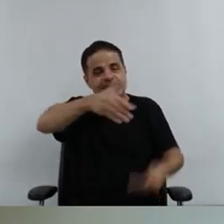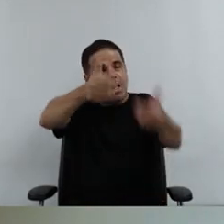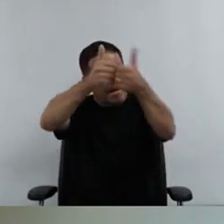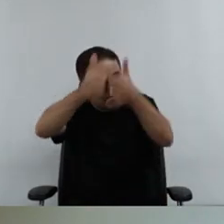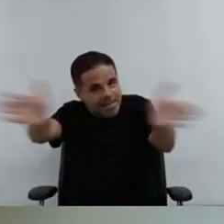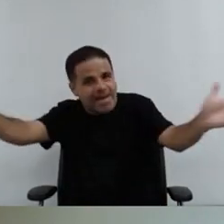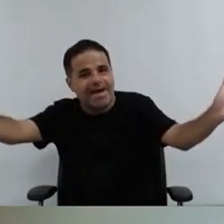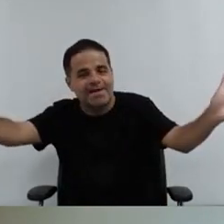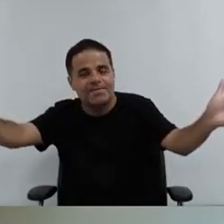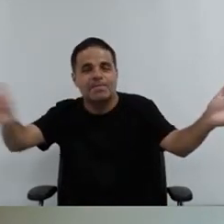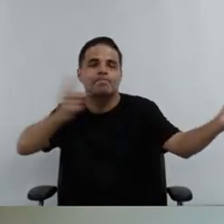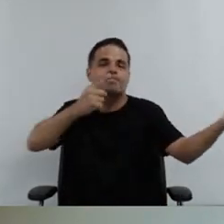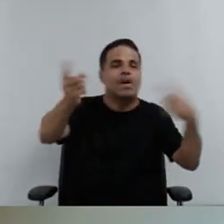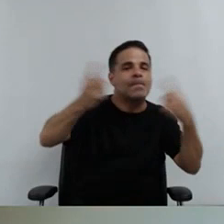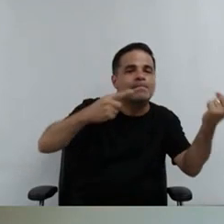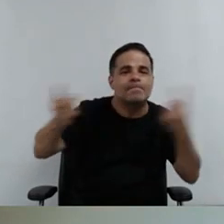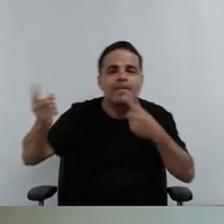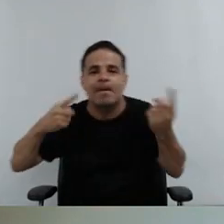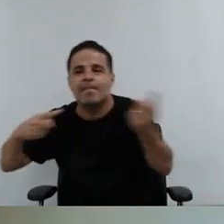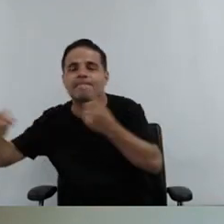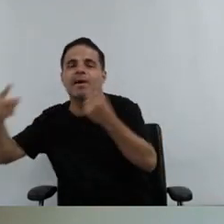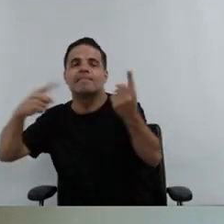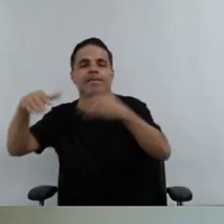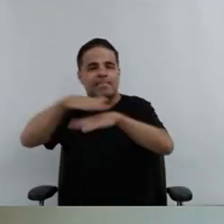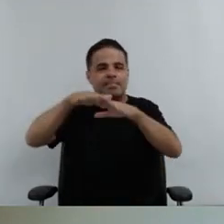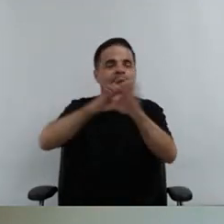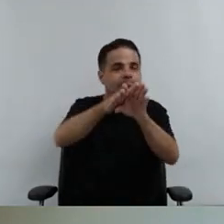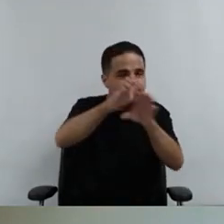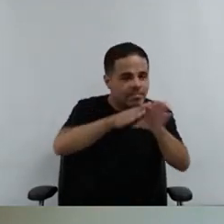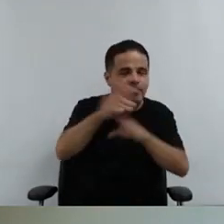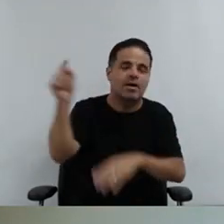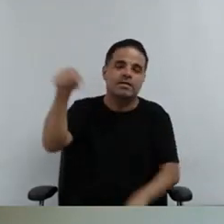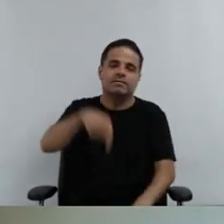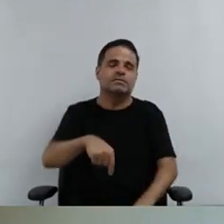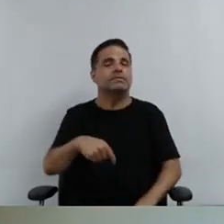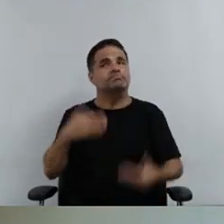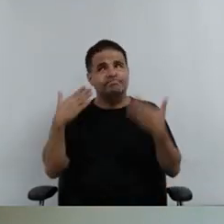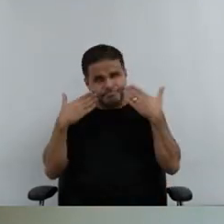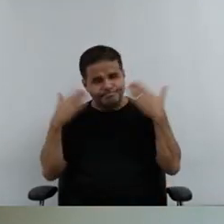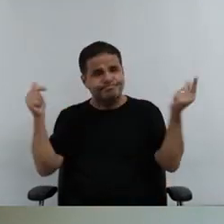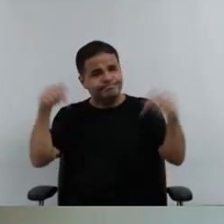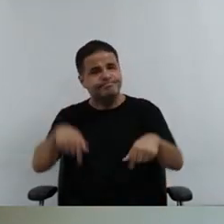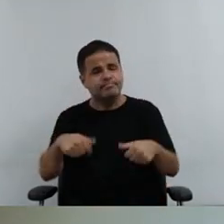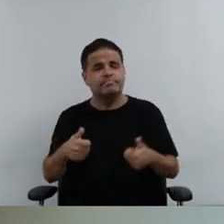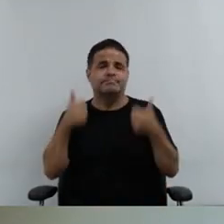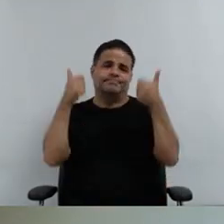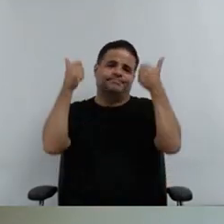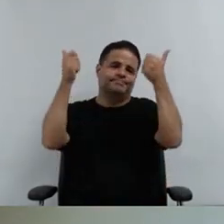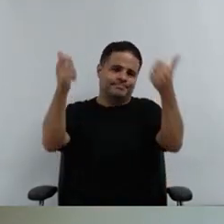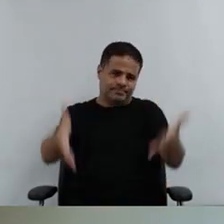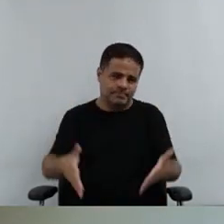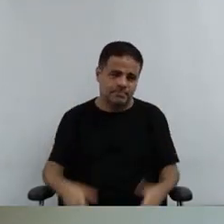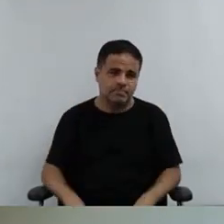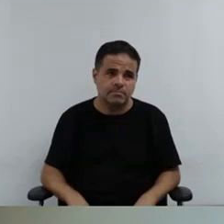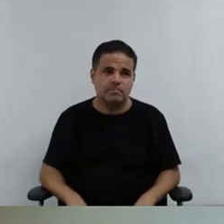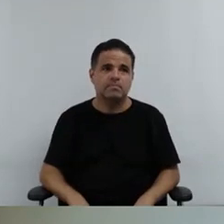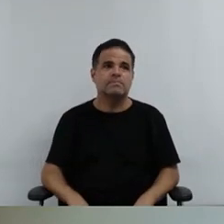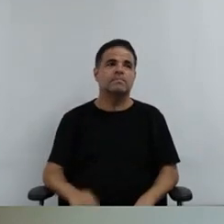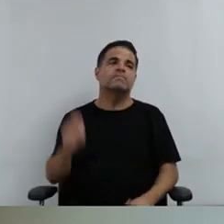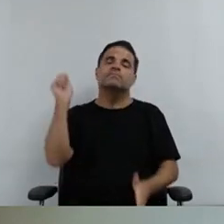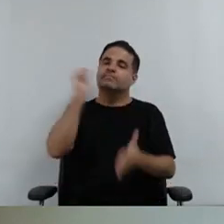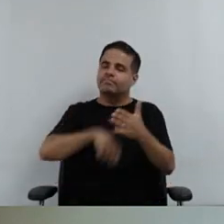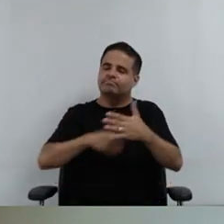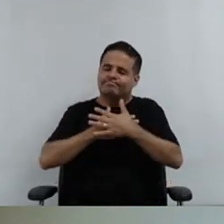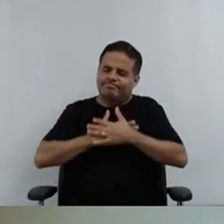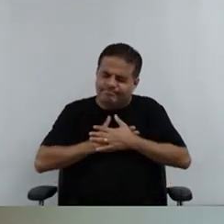oportunidade do nosso conselho, né, de nós virmos aqui e nos manifestarmos e registrar o meu enorme